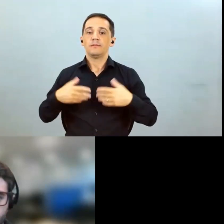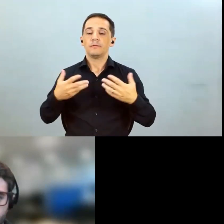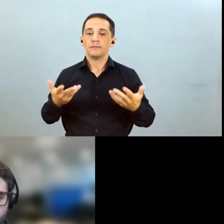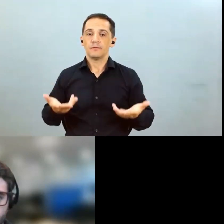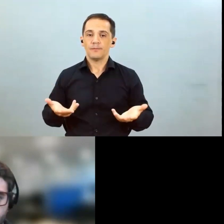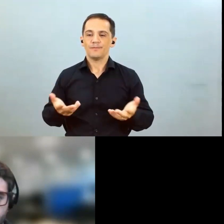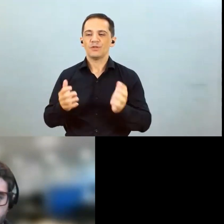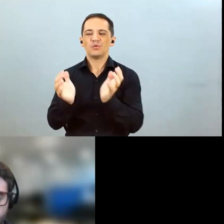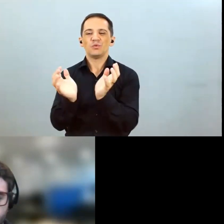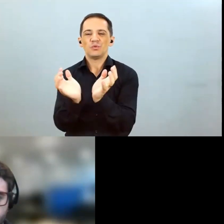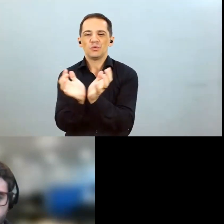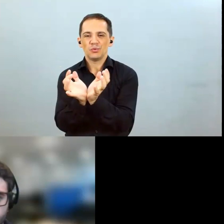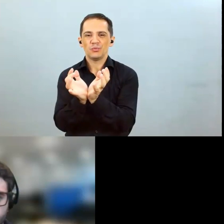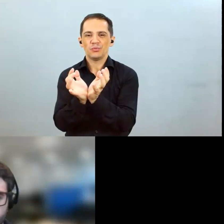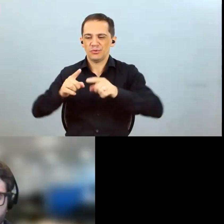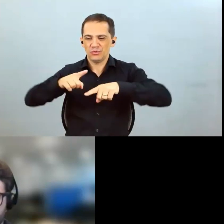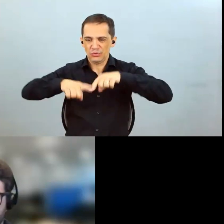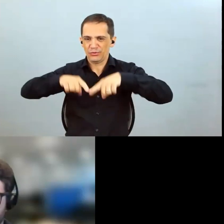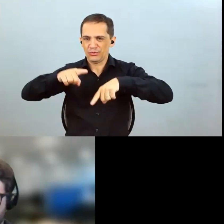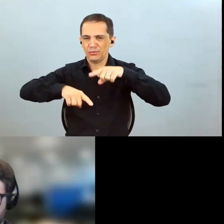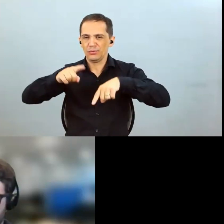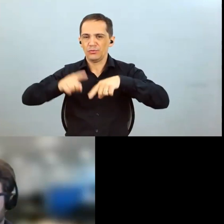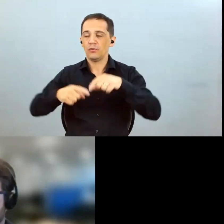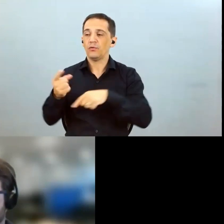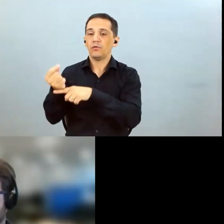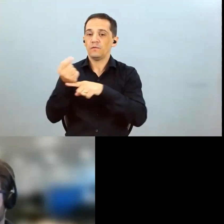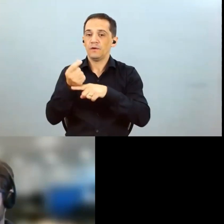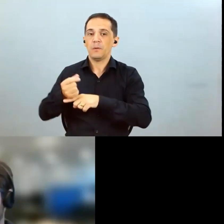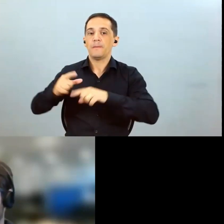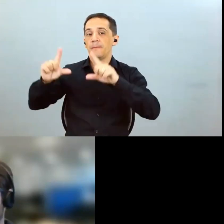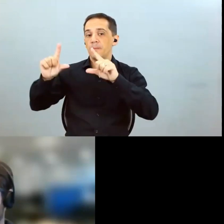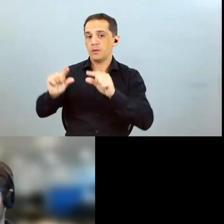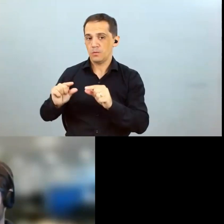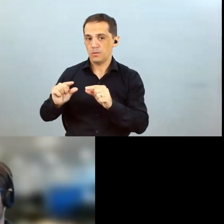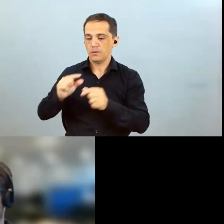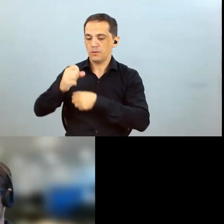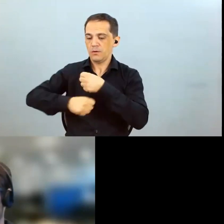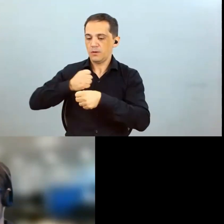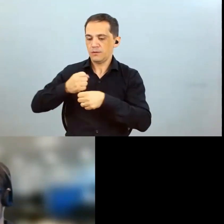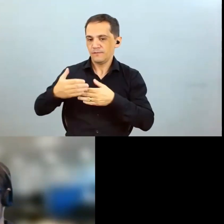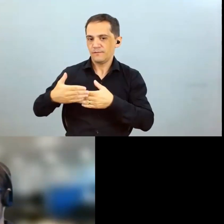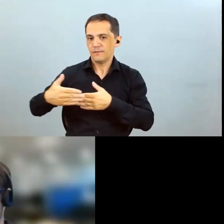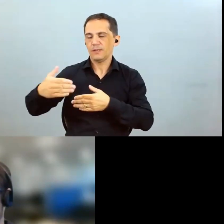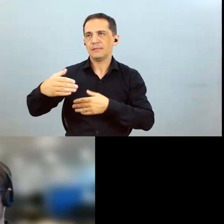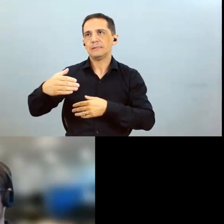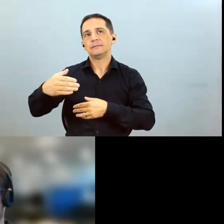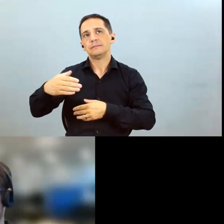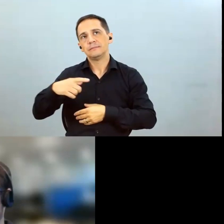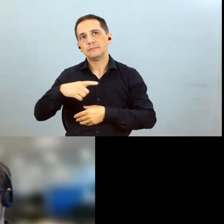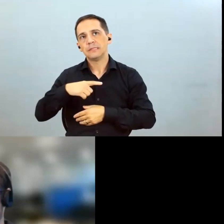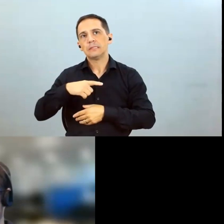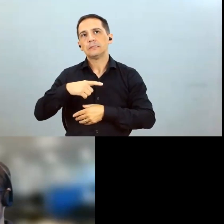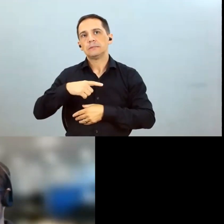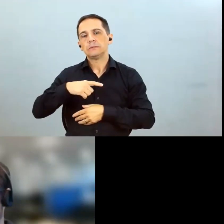com preços menores como ele é o cenário no próximo ano tem o lado negativo que de certa forma